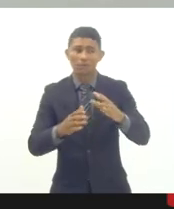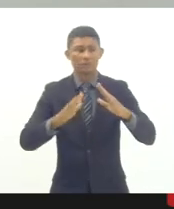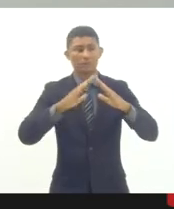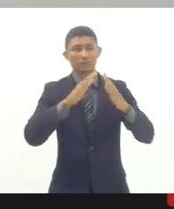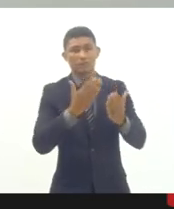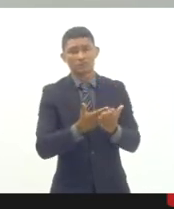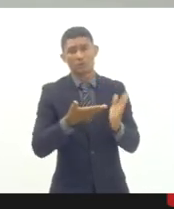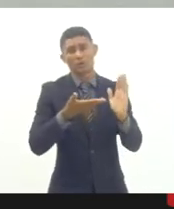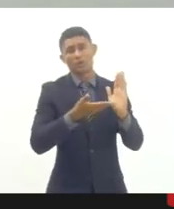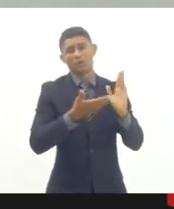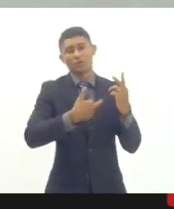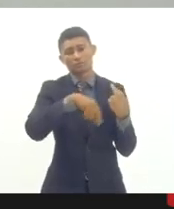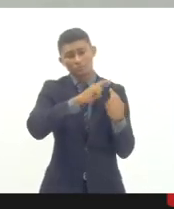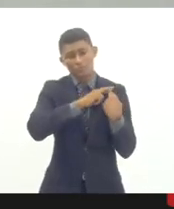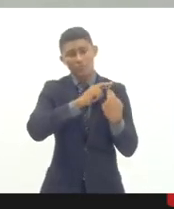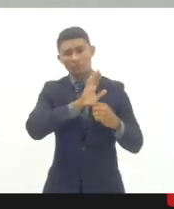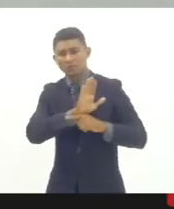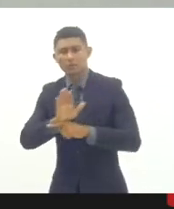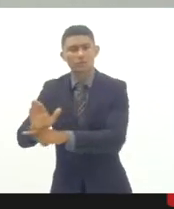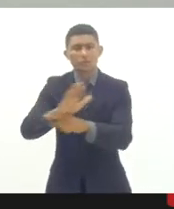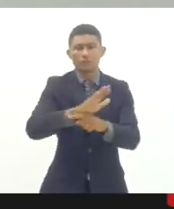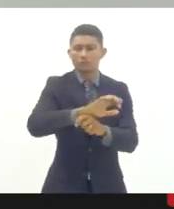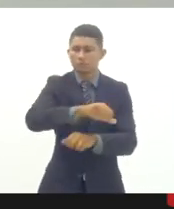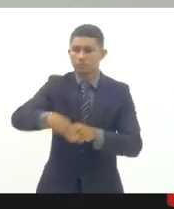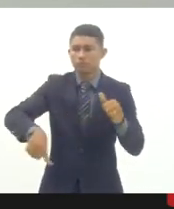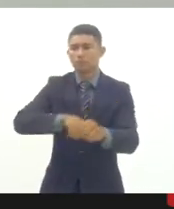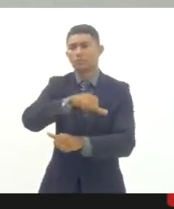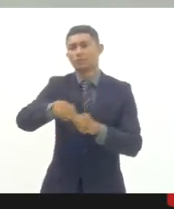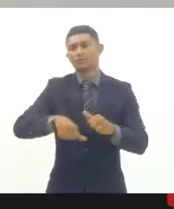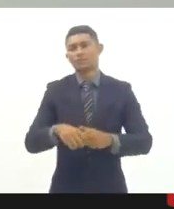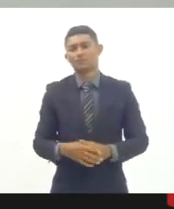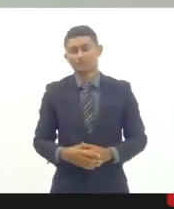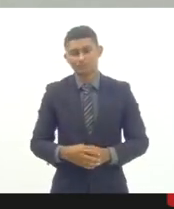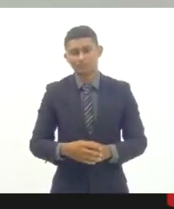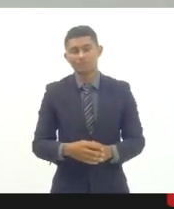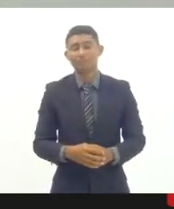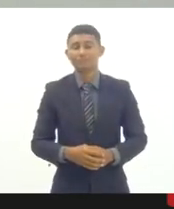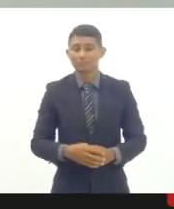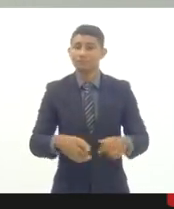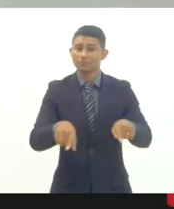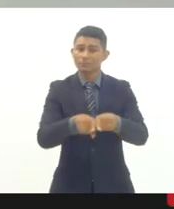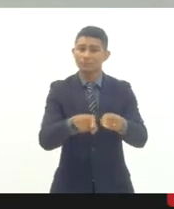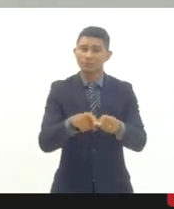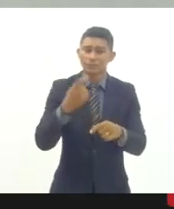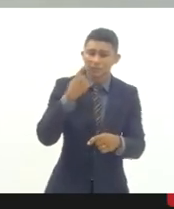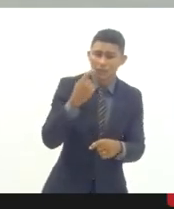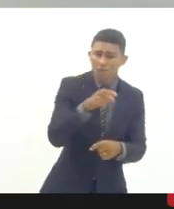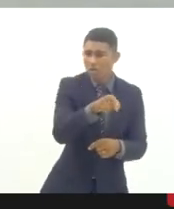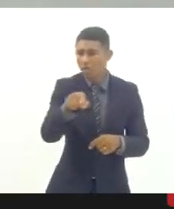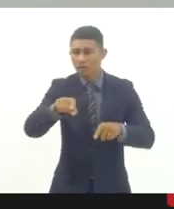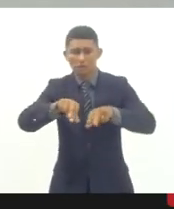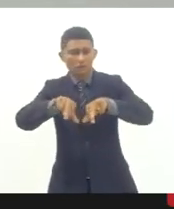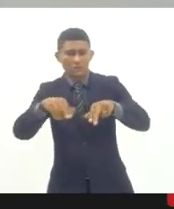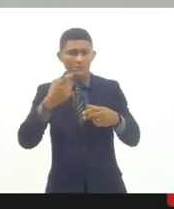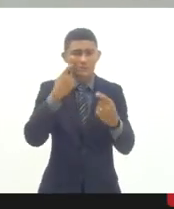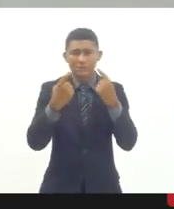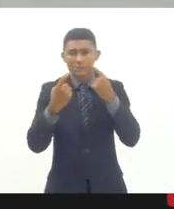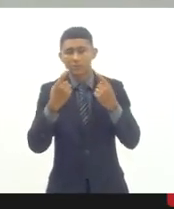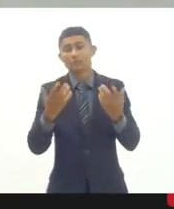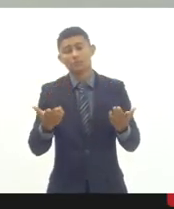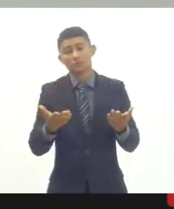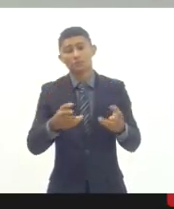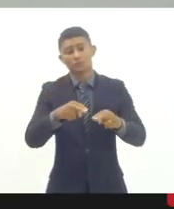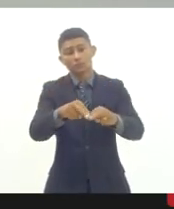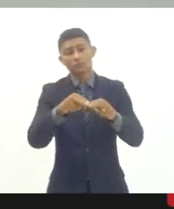papel transformador, um papel crítico. E, por isso, a escola